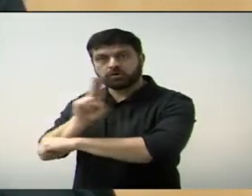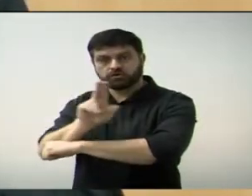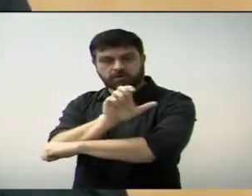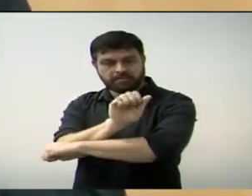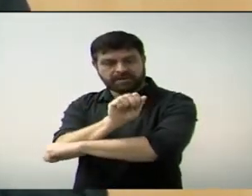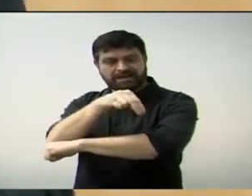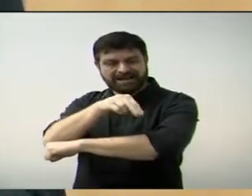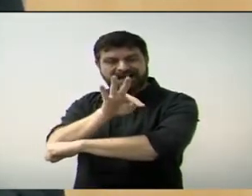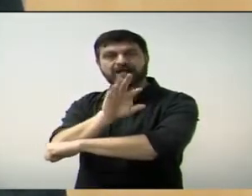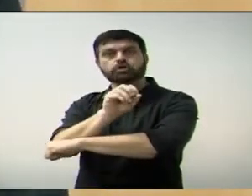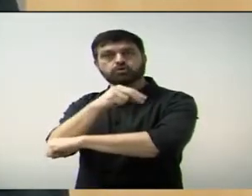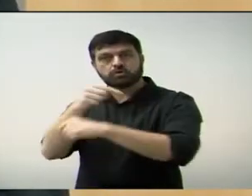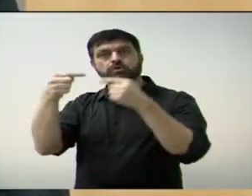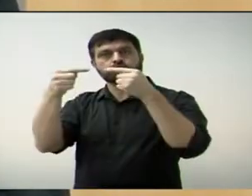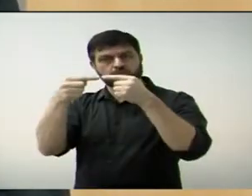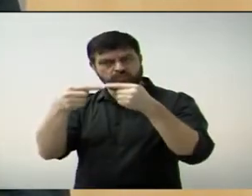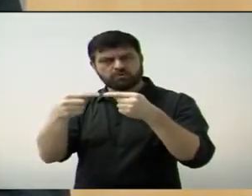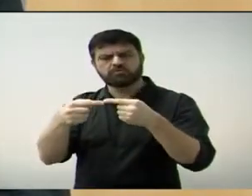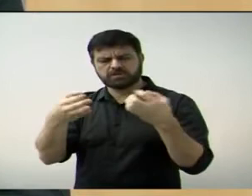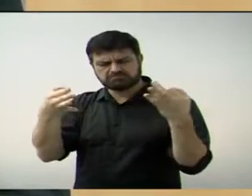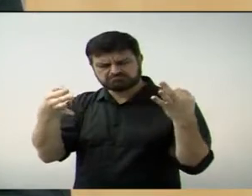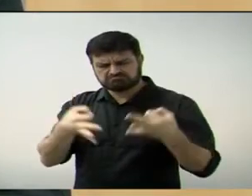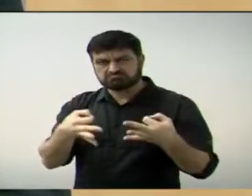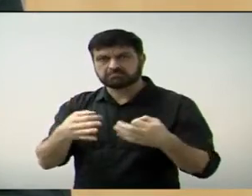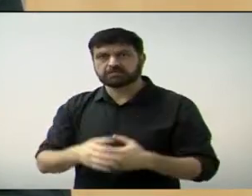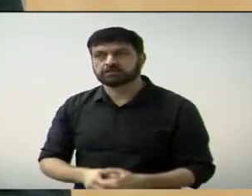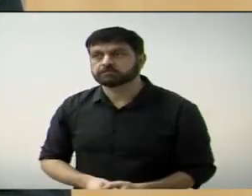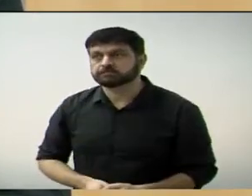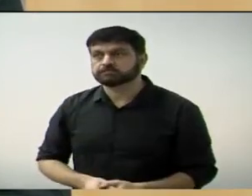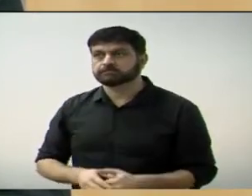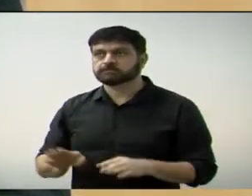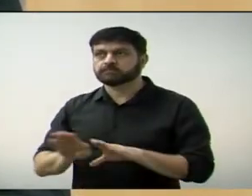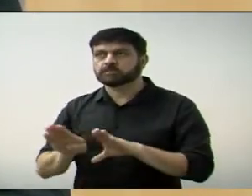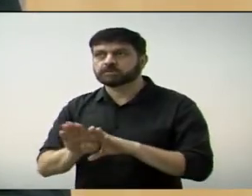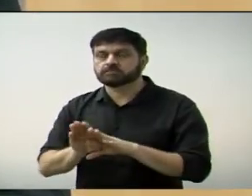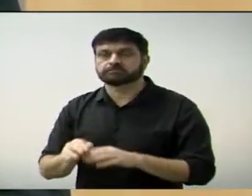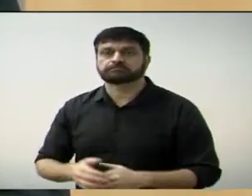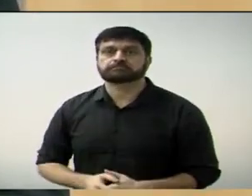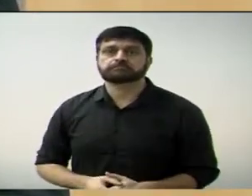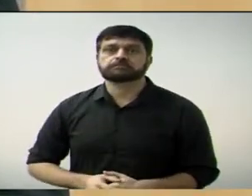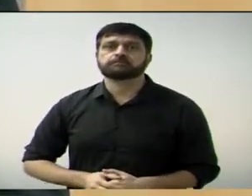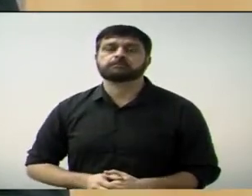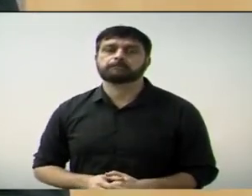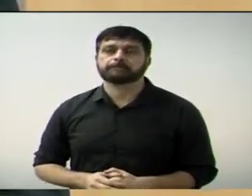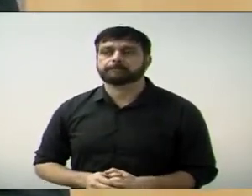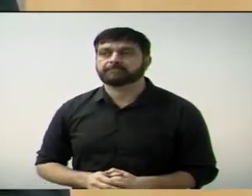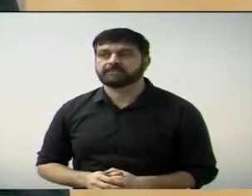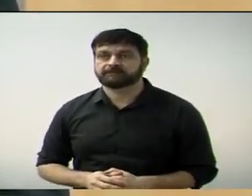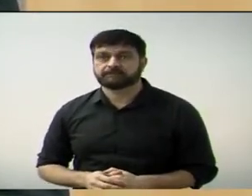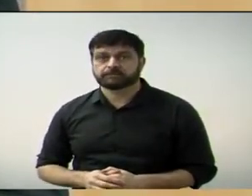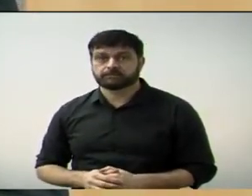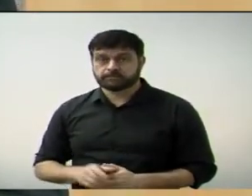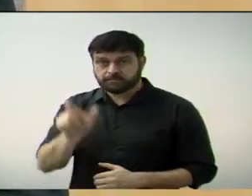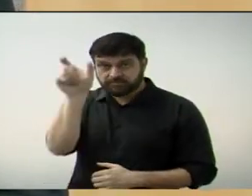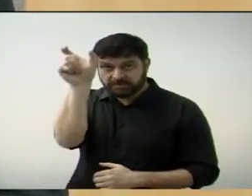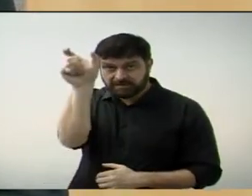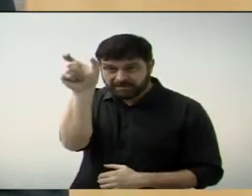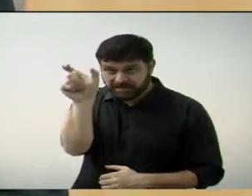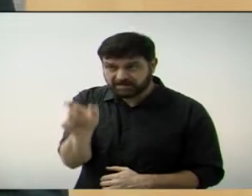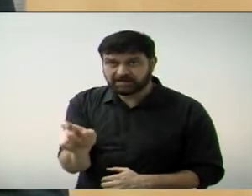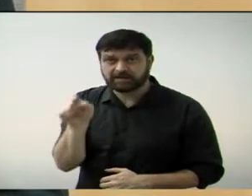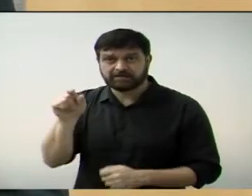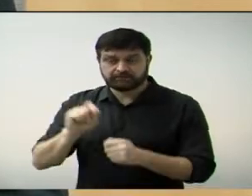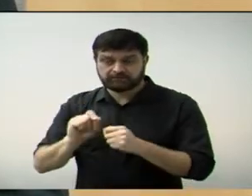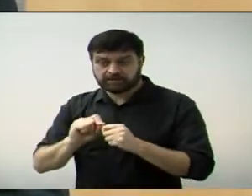rua do condomínio Alemak, a qual ele foi o que